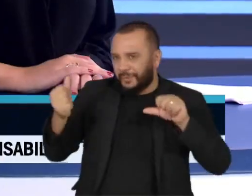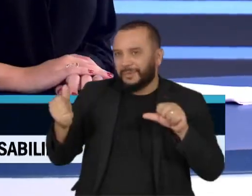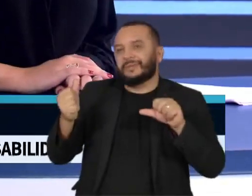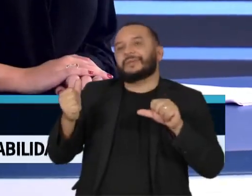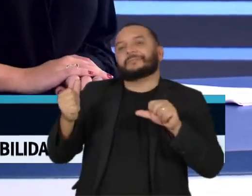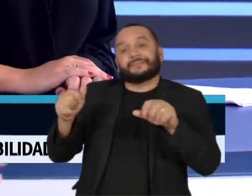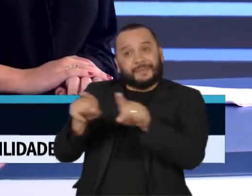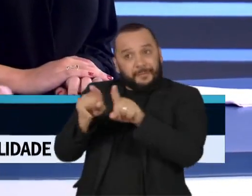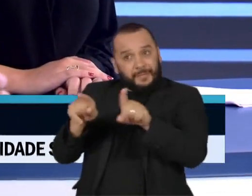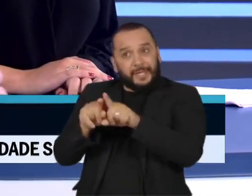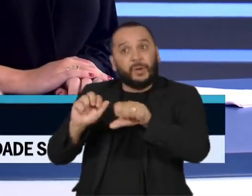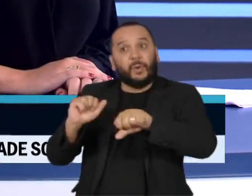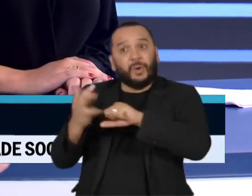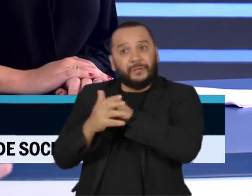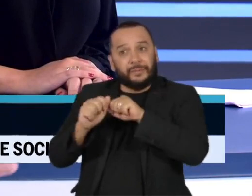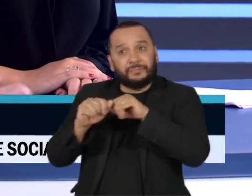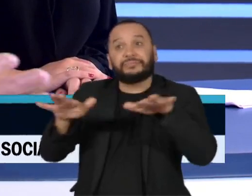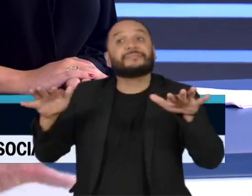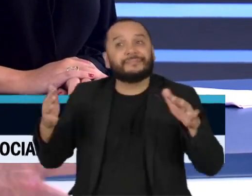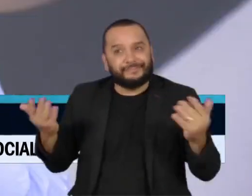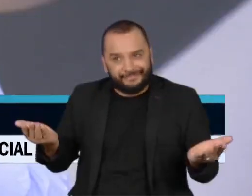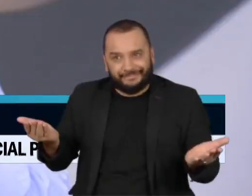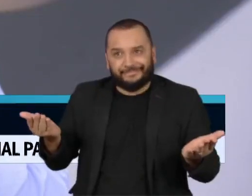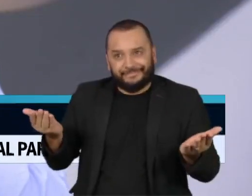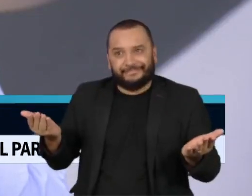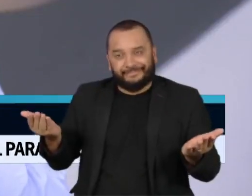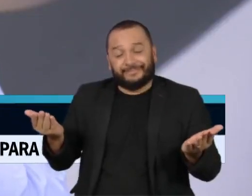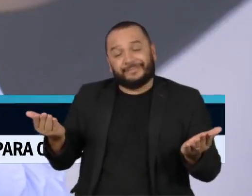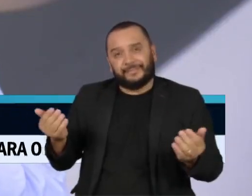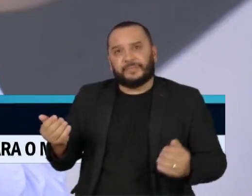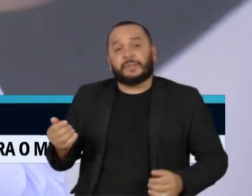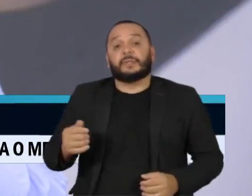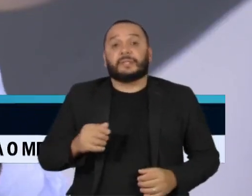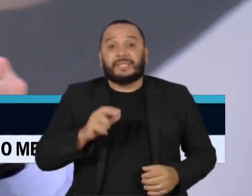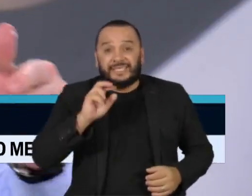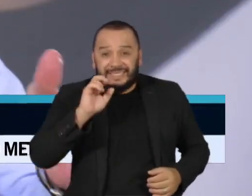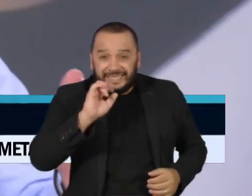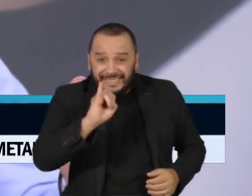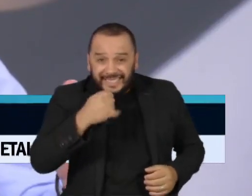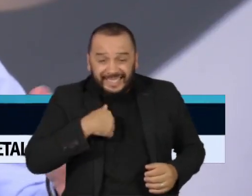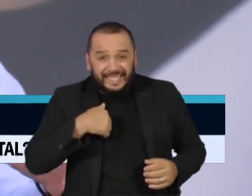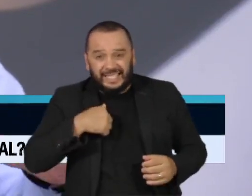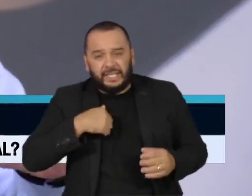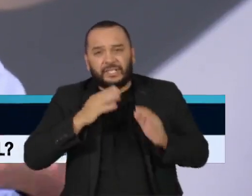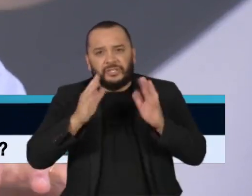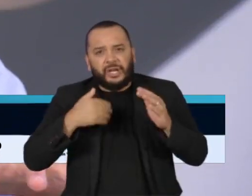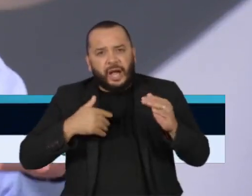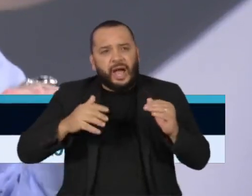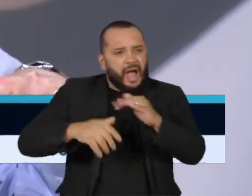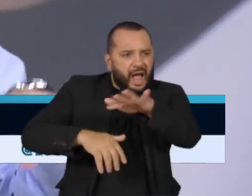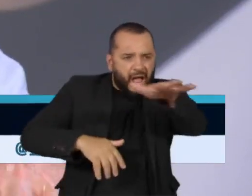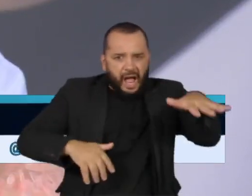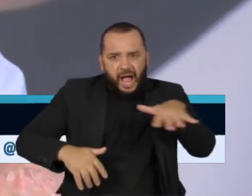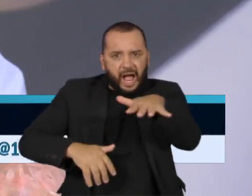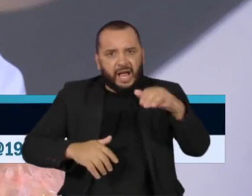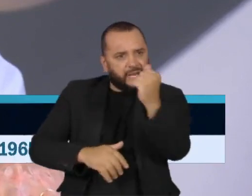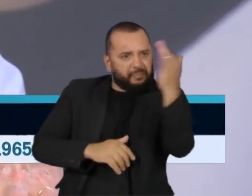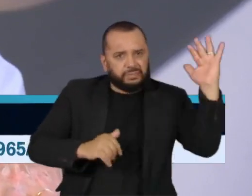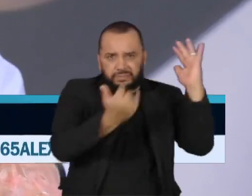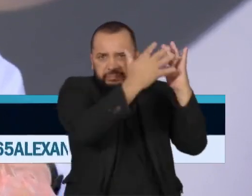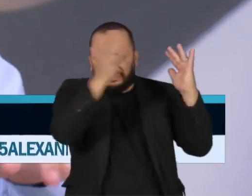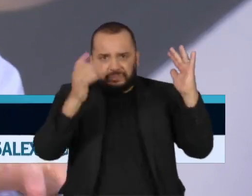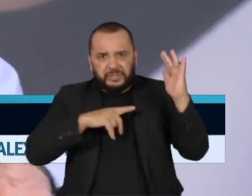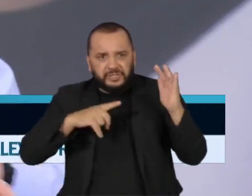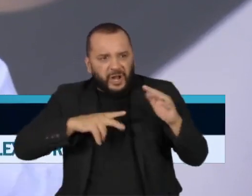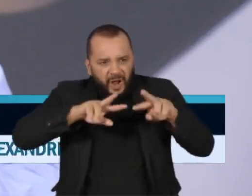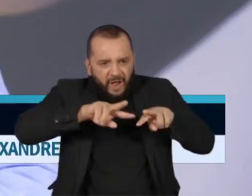pandemias. A exploração desses territórios sem a participação ativa dos povos que